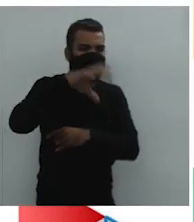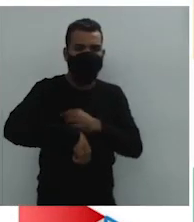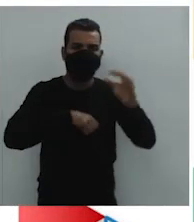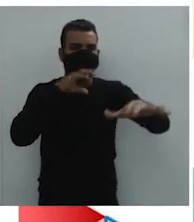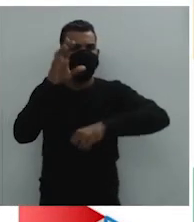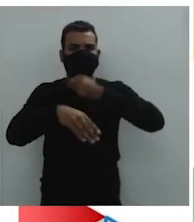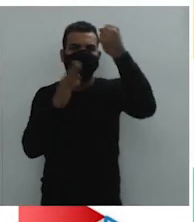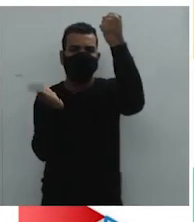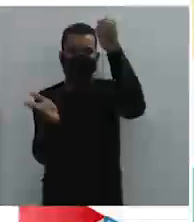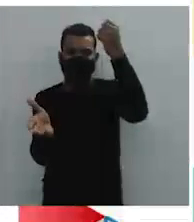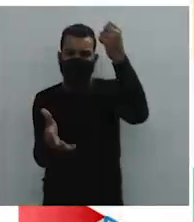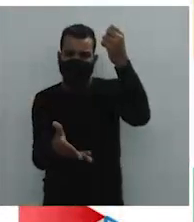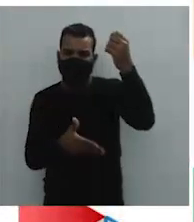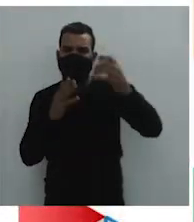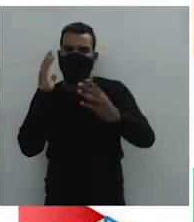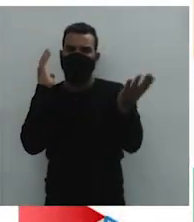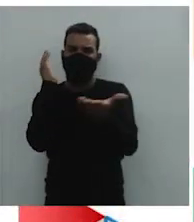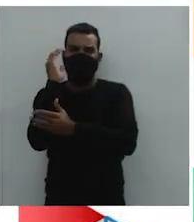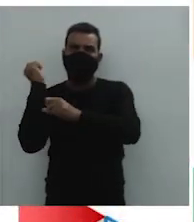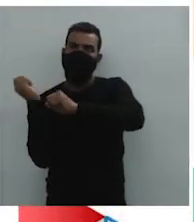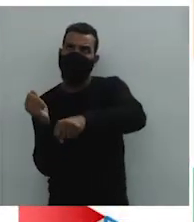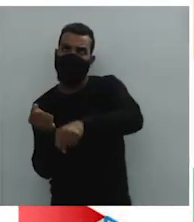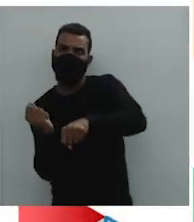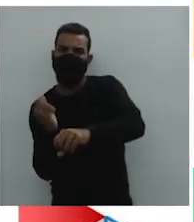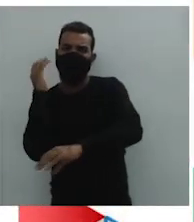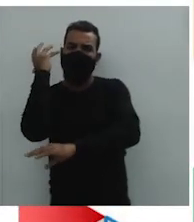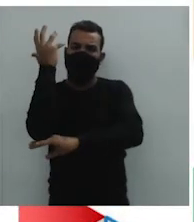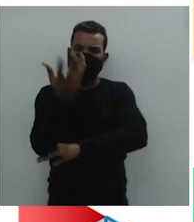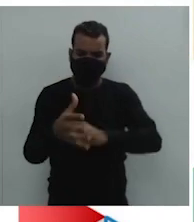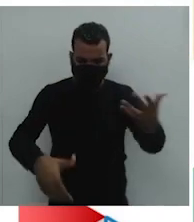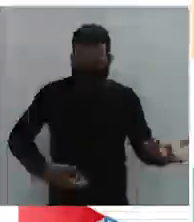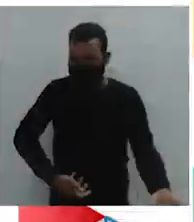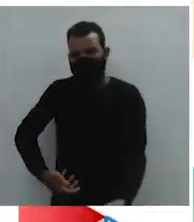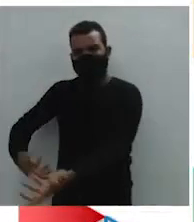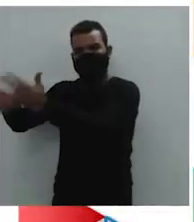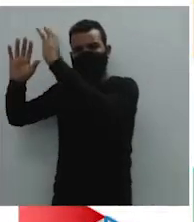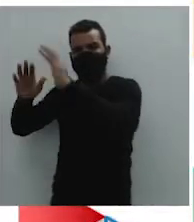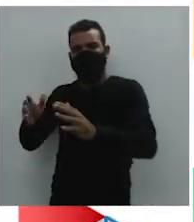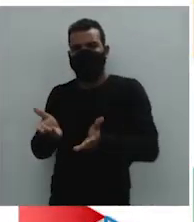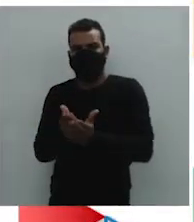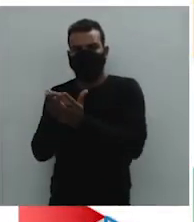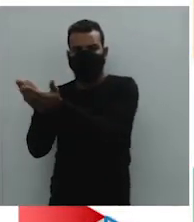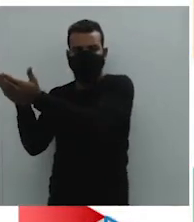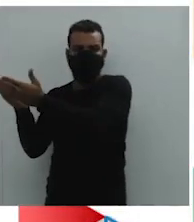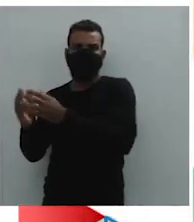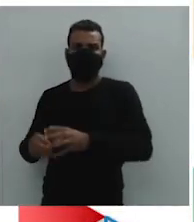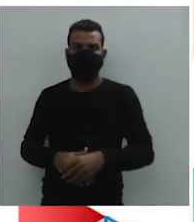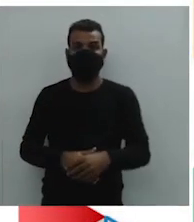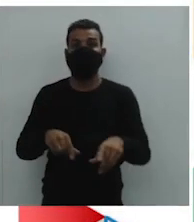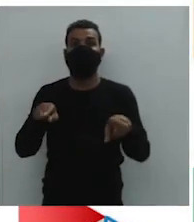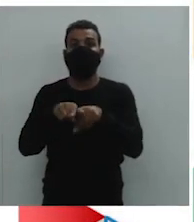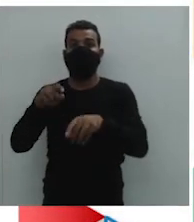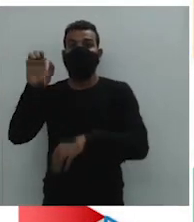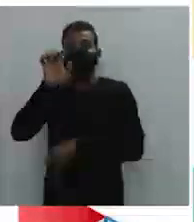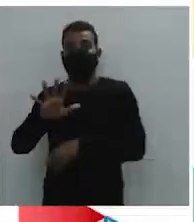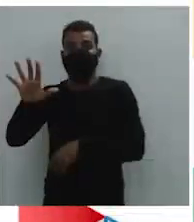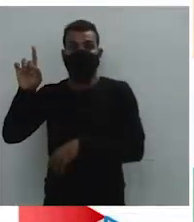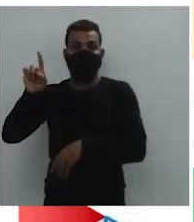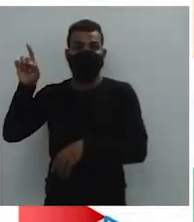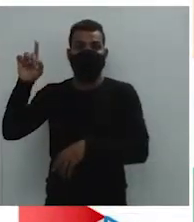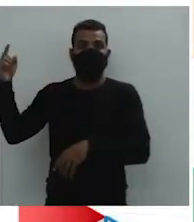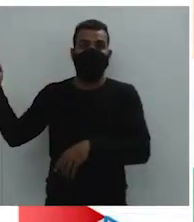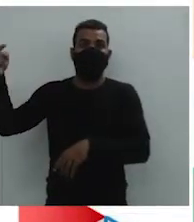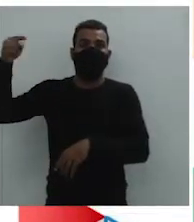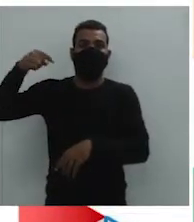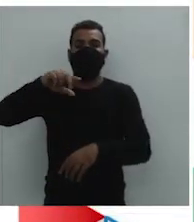Aquele primeiro encontro, certo? Dos europeus dentro do nosso território brasileiro. Dos europeus